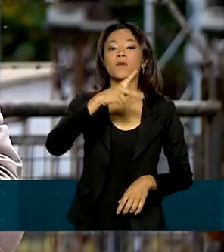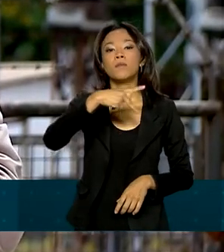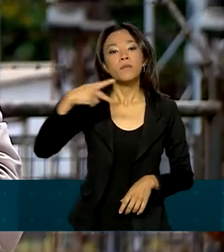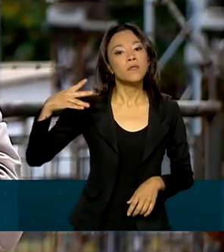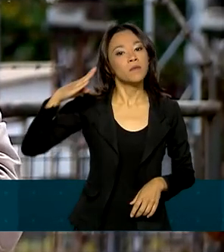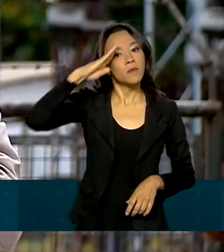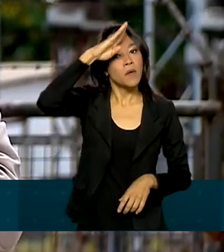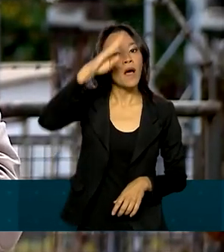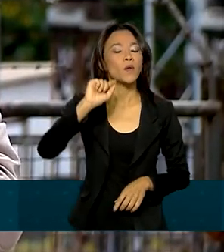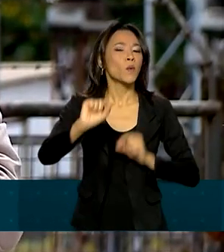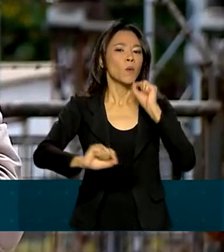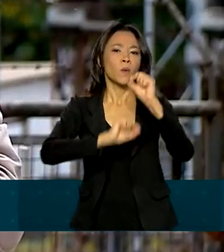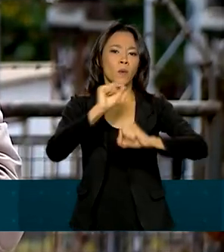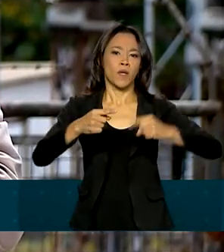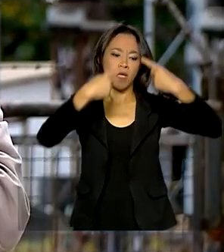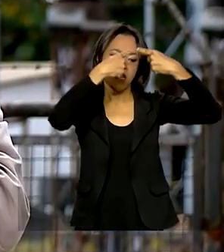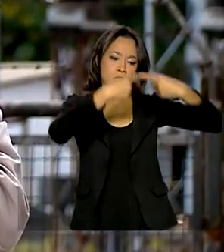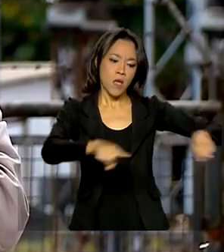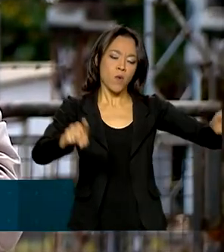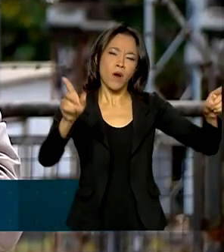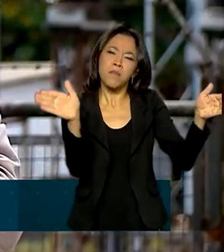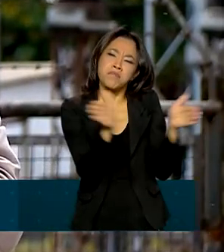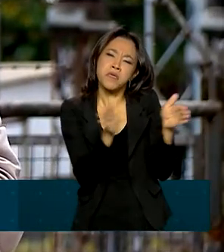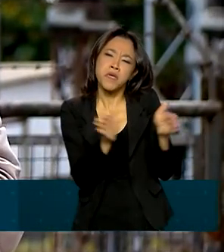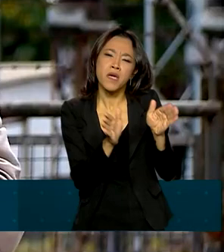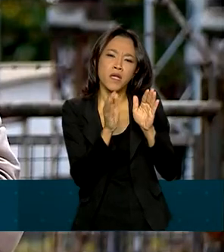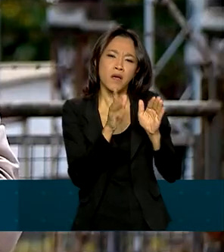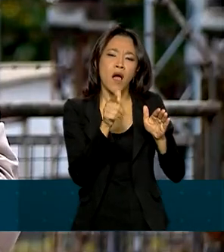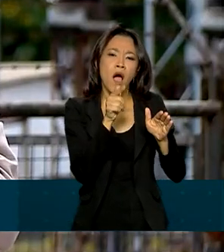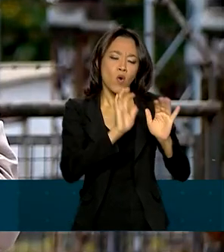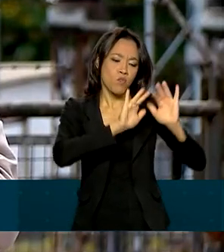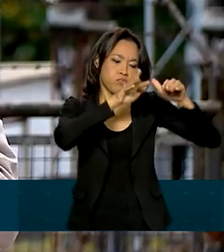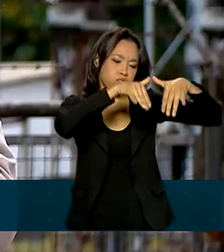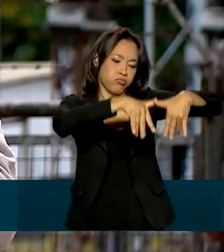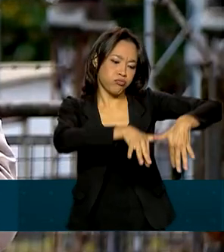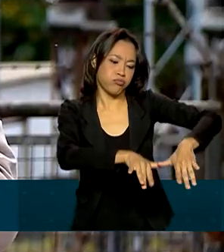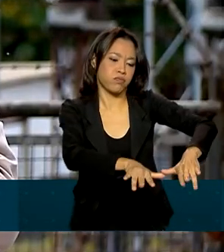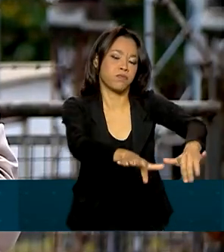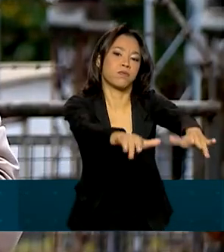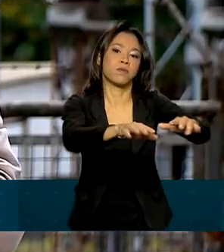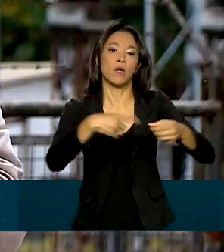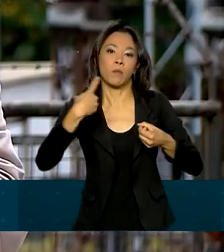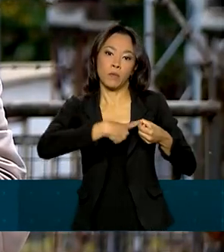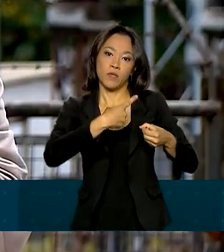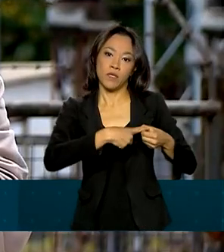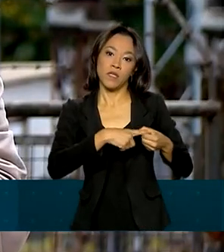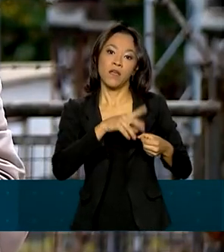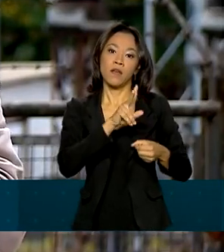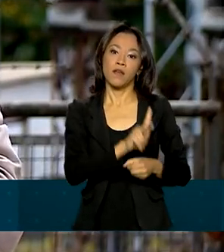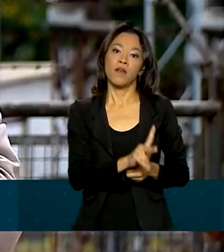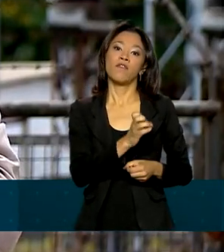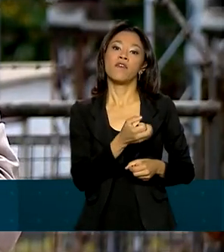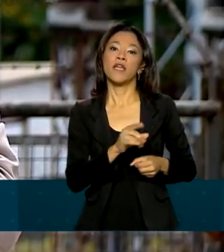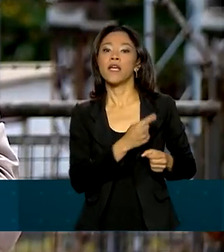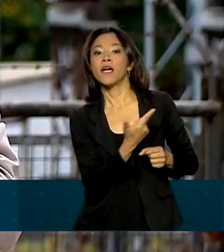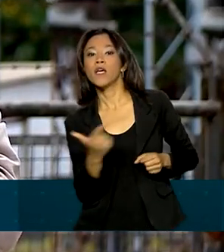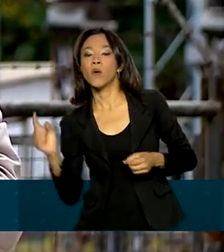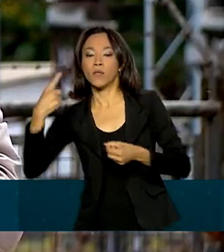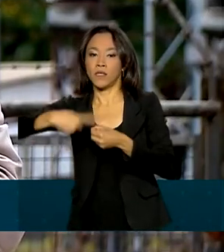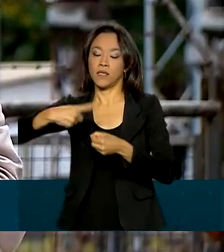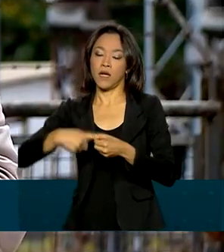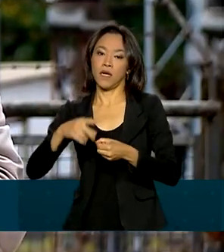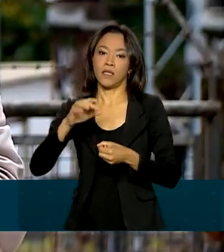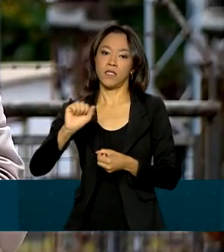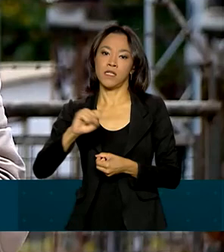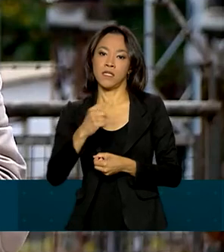serviu para inaugurar a pequena usina hidrelétrica de Bela Vista, no Rio Chopin, entre os municípios de Verê e São João. Com